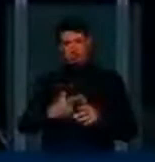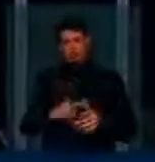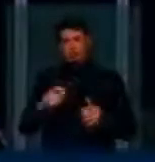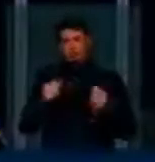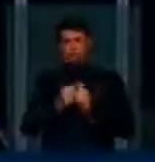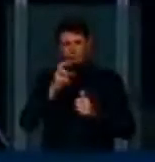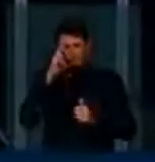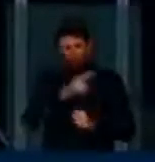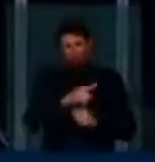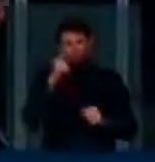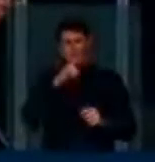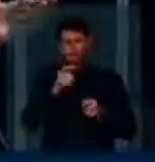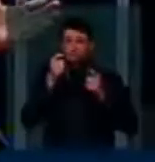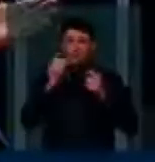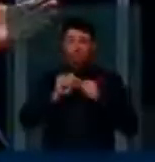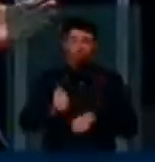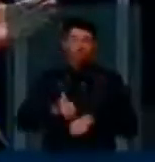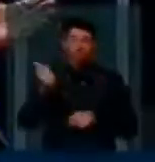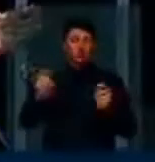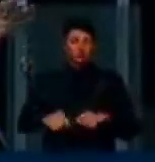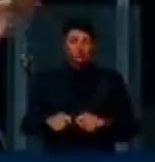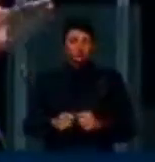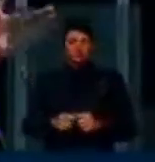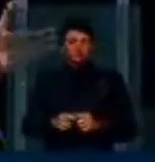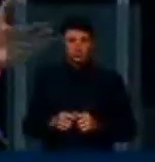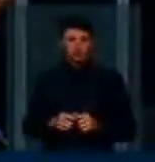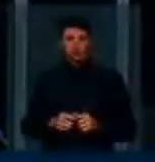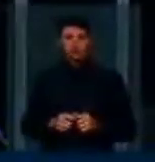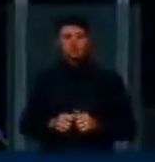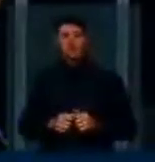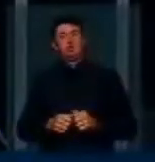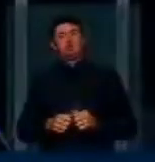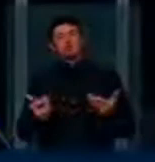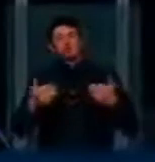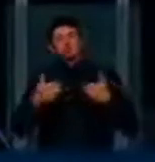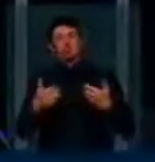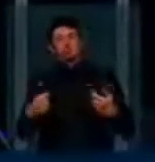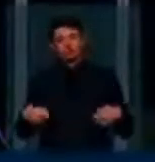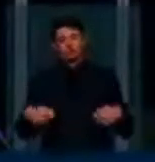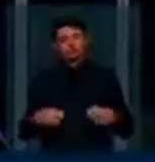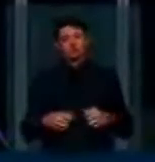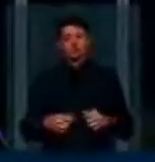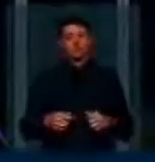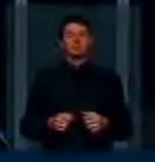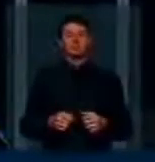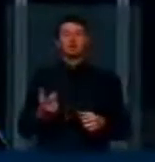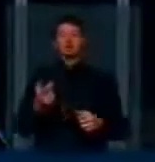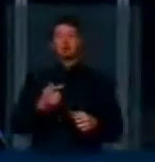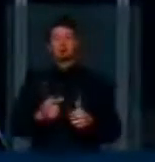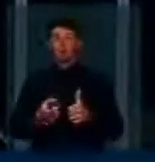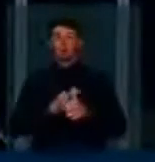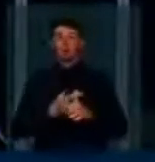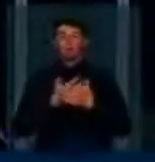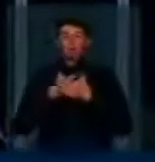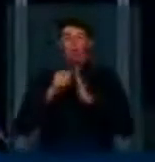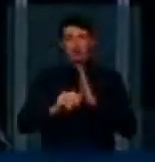Exª para procurar fazer o melhor relatório que eu pudesse. Eu devo grande parte desse relatório